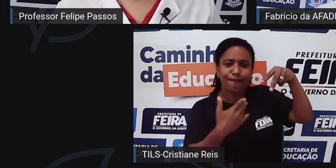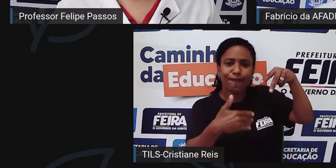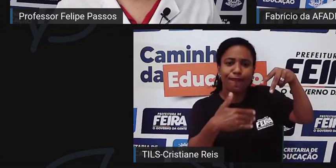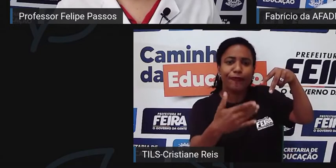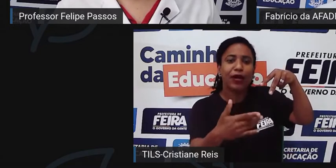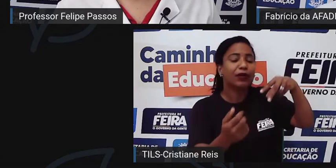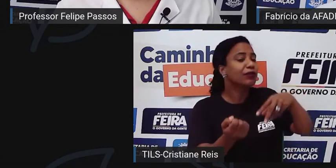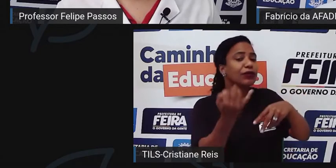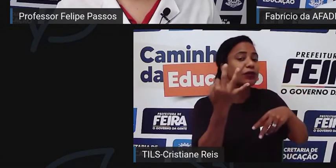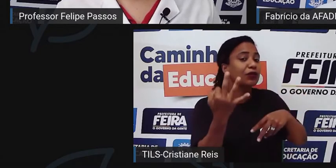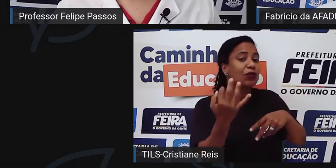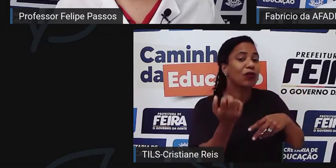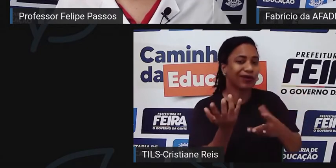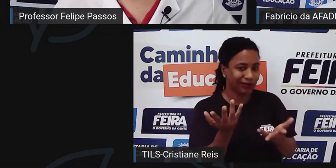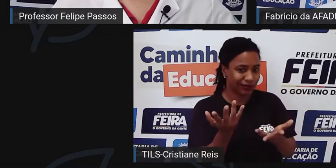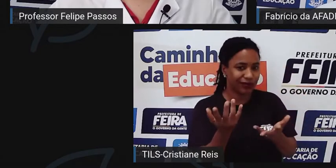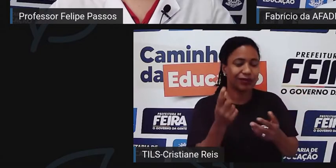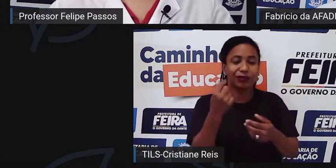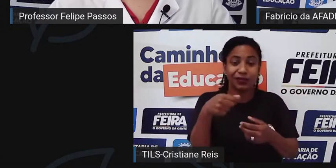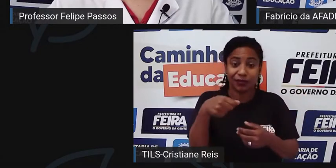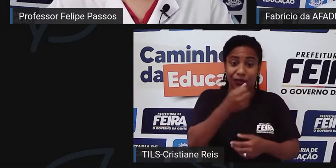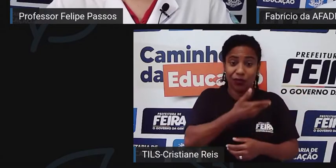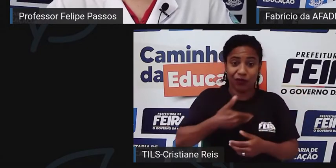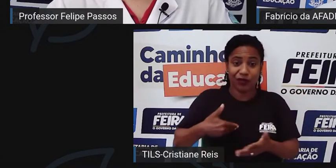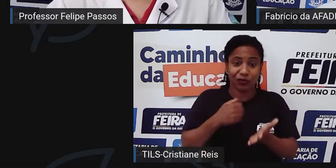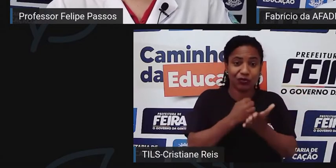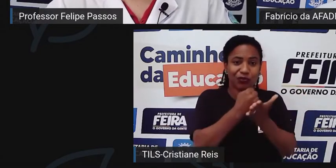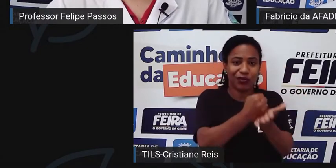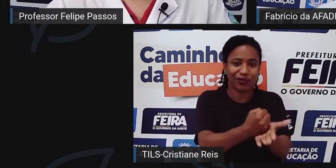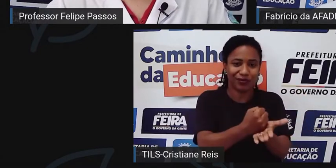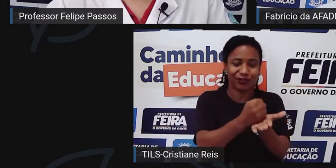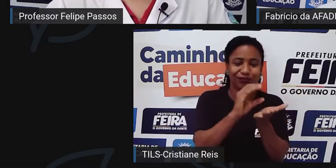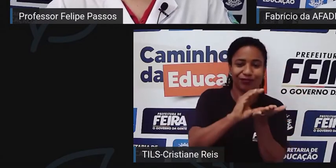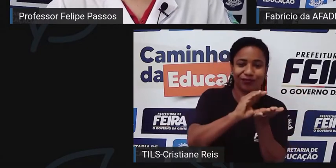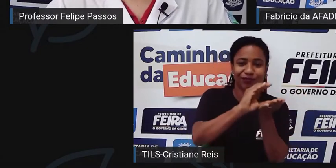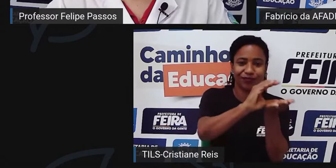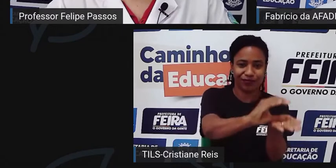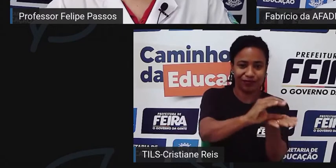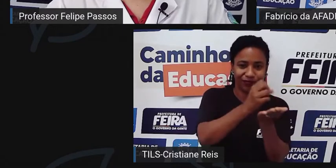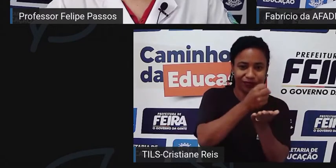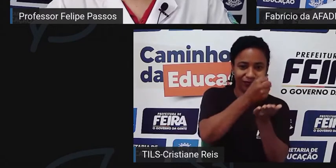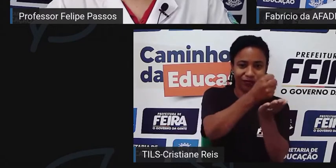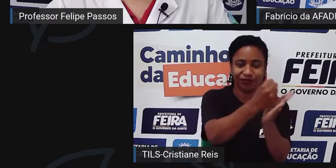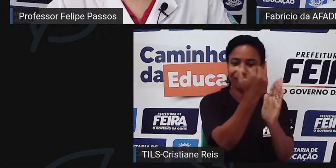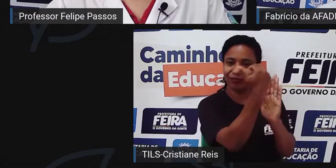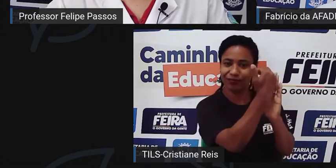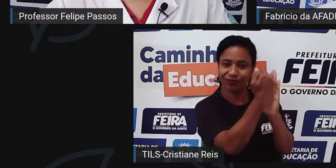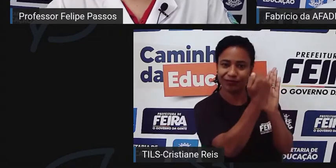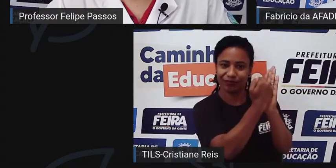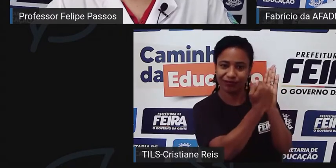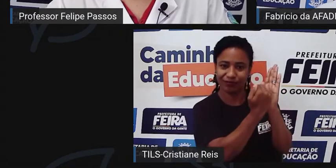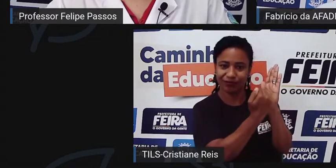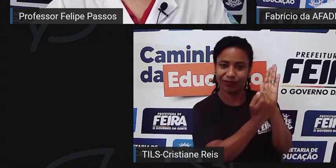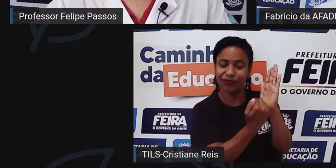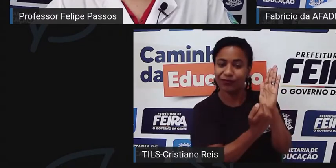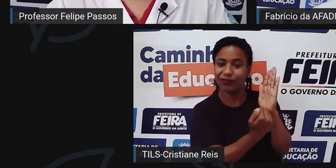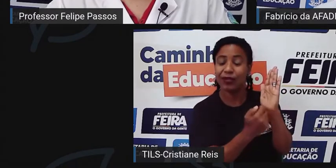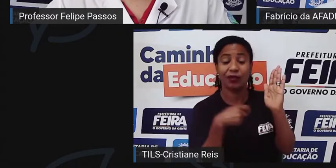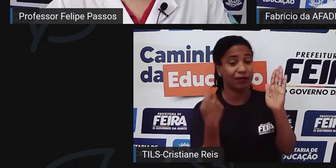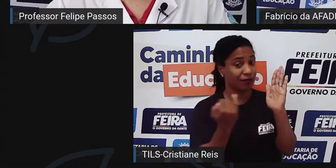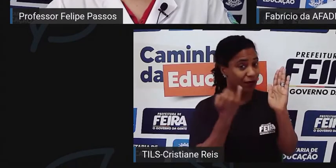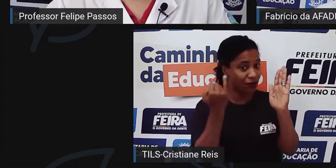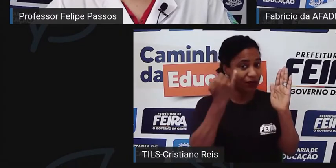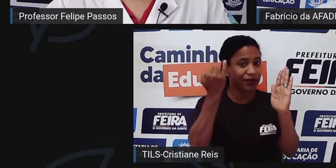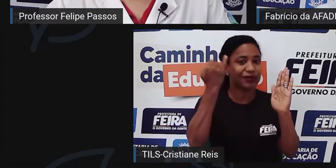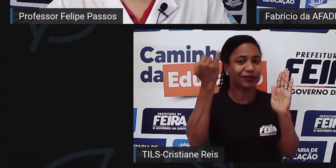saúde. Então, tudo tem que ser conograma, tudo tem que ter o conograma. É como a gente está aqui